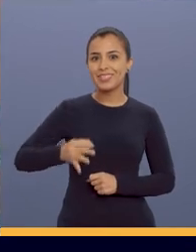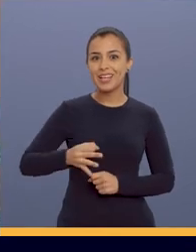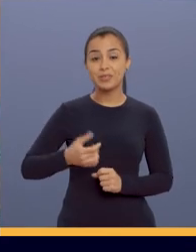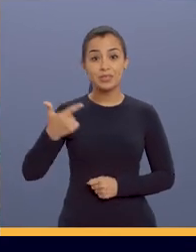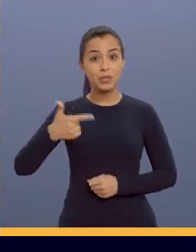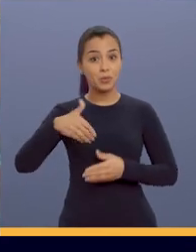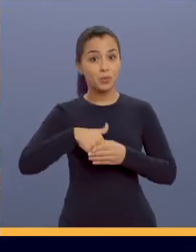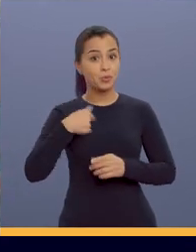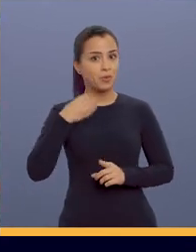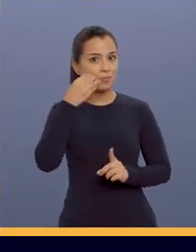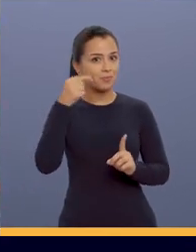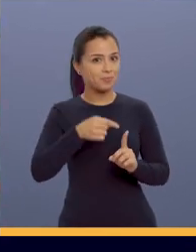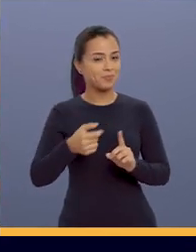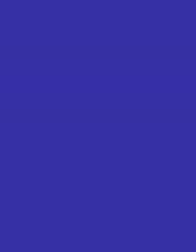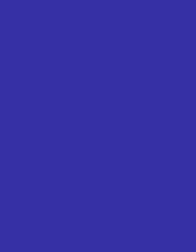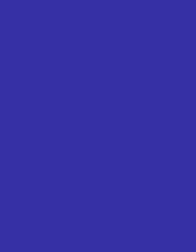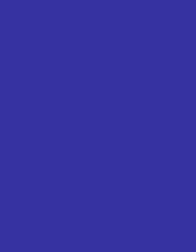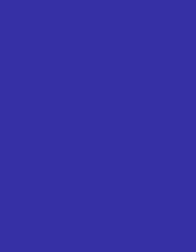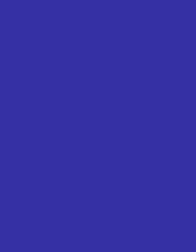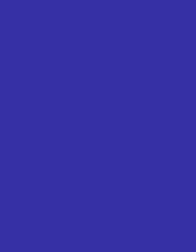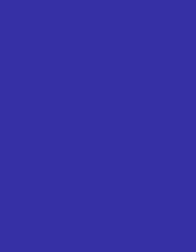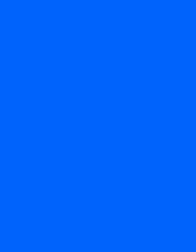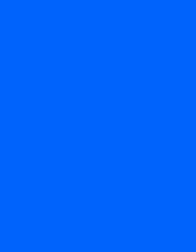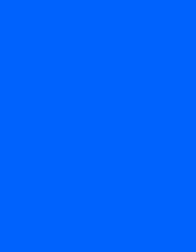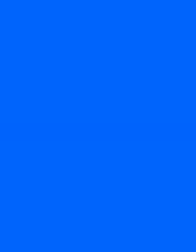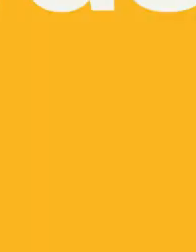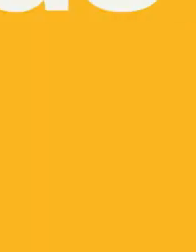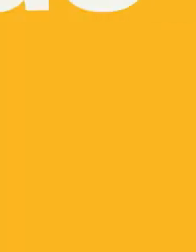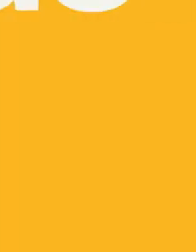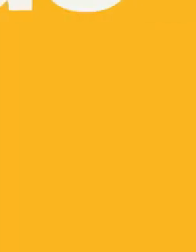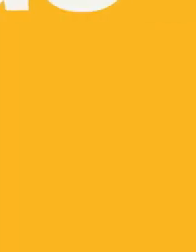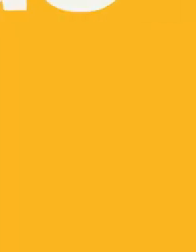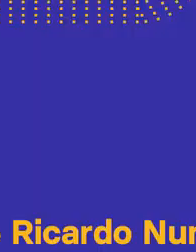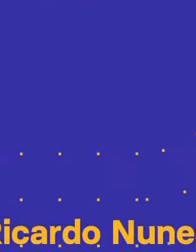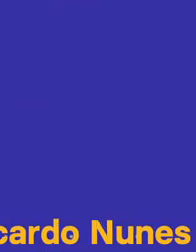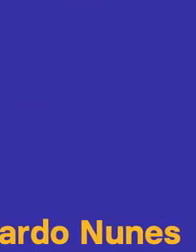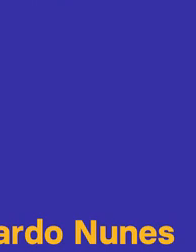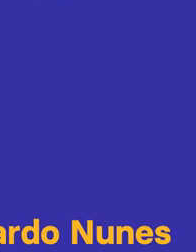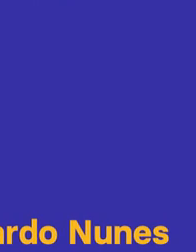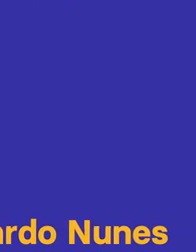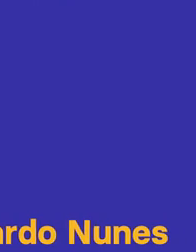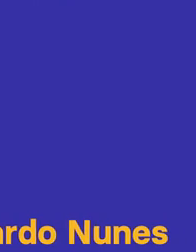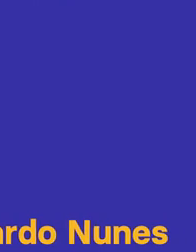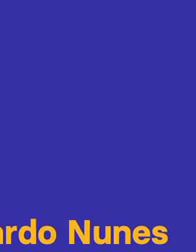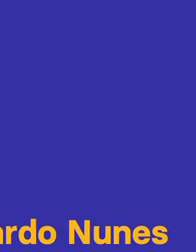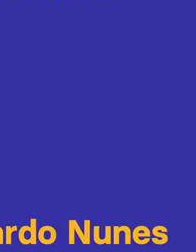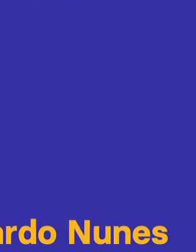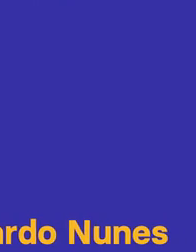na nossa vida. Segundo turno eu fico com o Bruno Covas. Quarenta e cinco é apertar e votar.